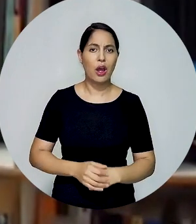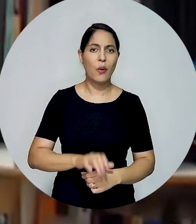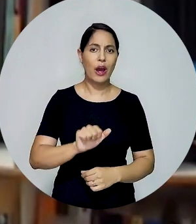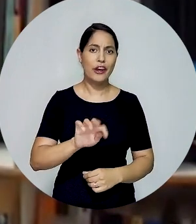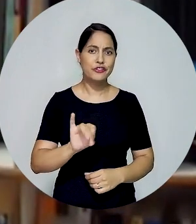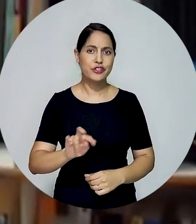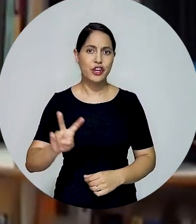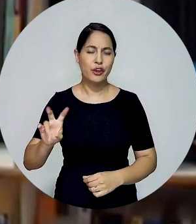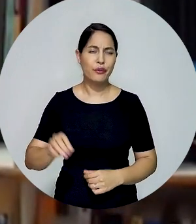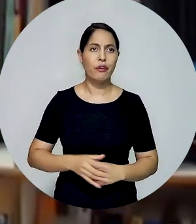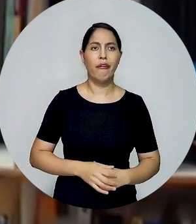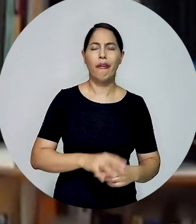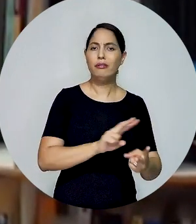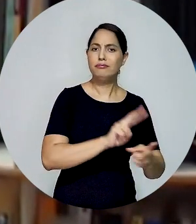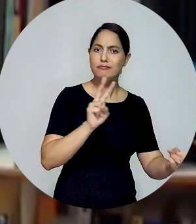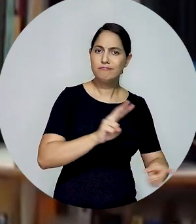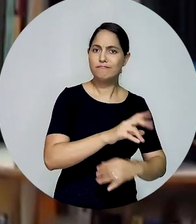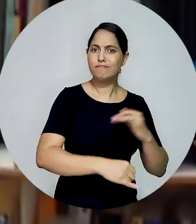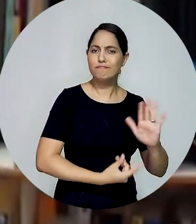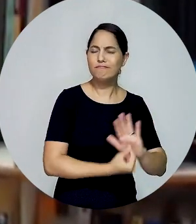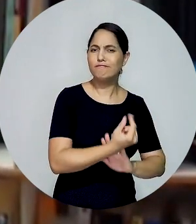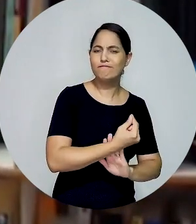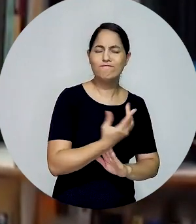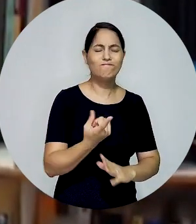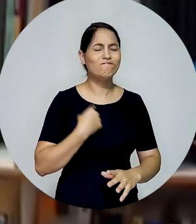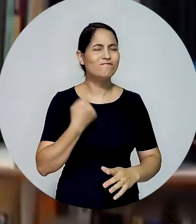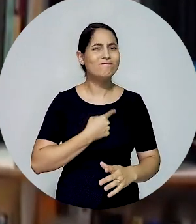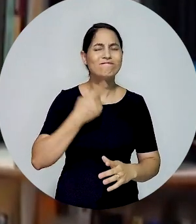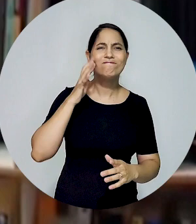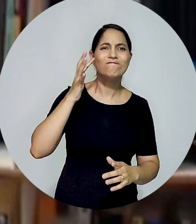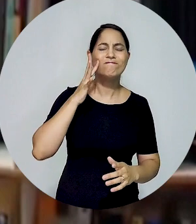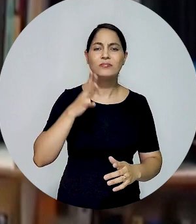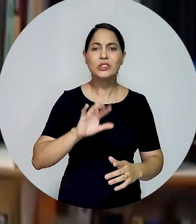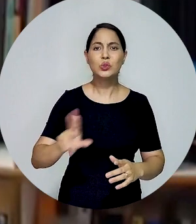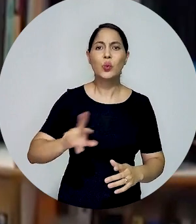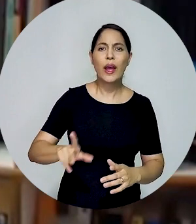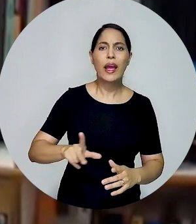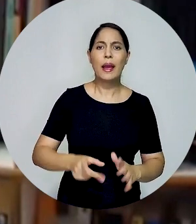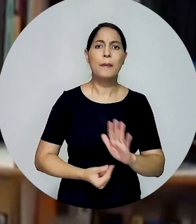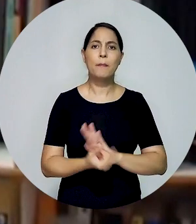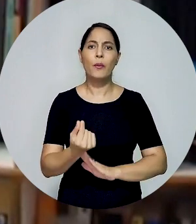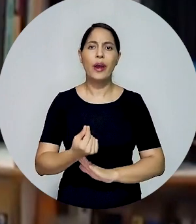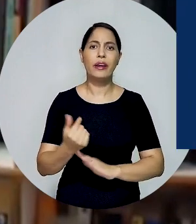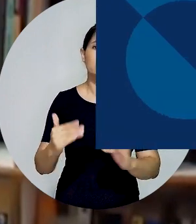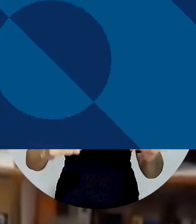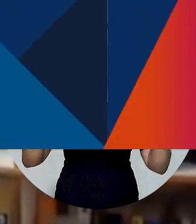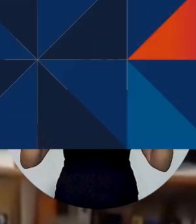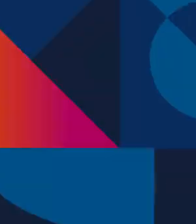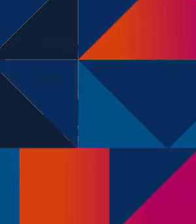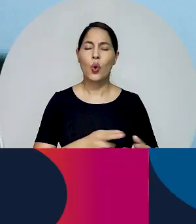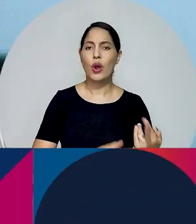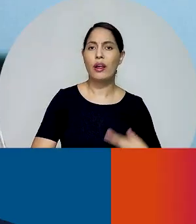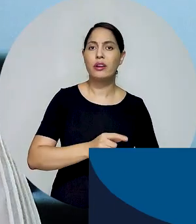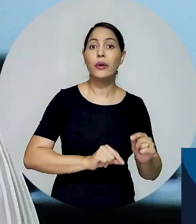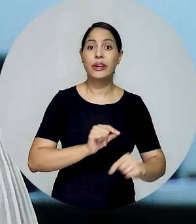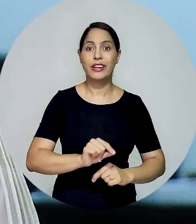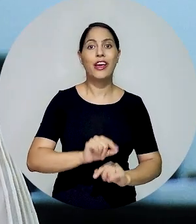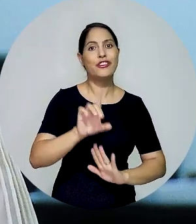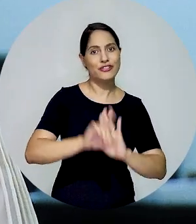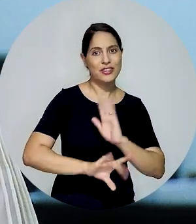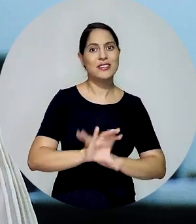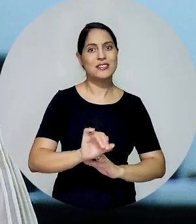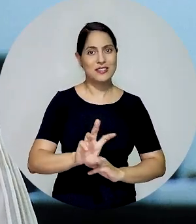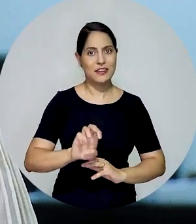conceito por exclusão, não é moeda soberana, não é moeda eletrônica, acho que a gente tem que ter sempre na cabeça o direito civil. A